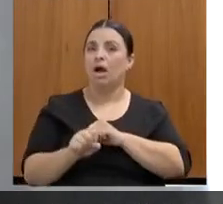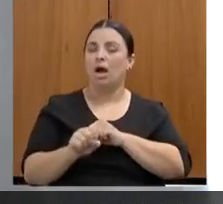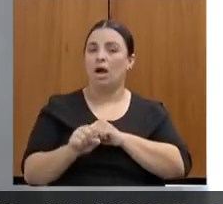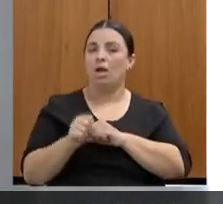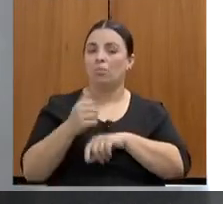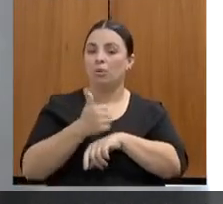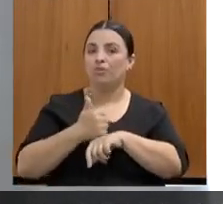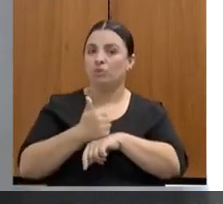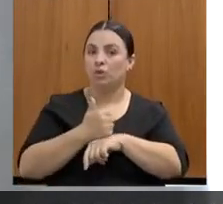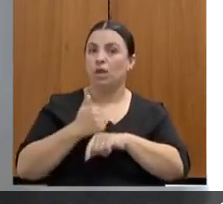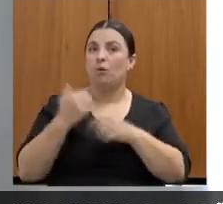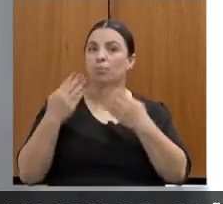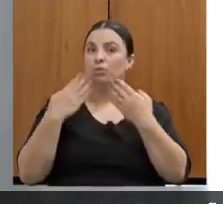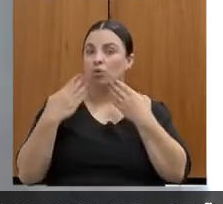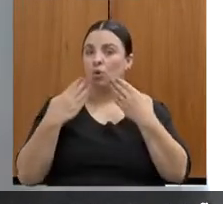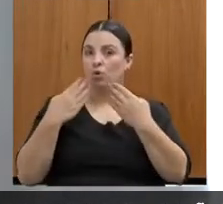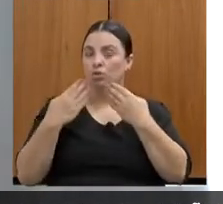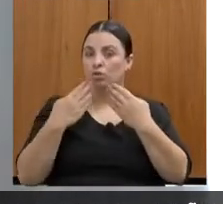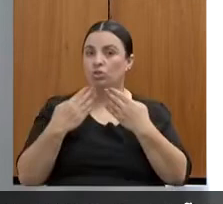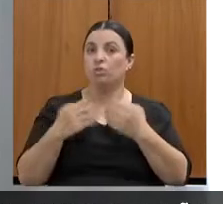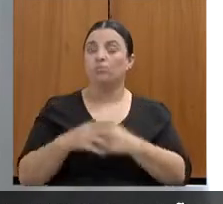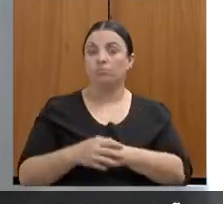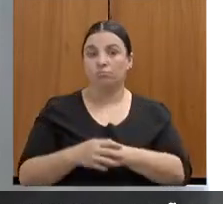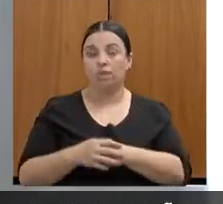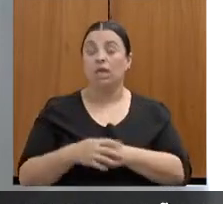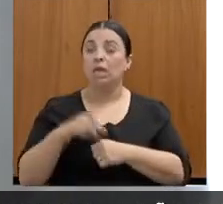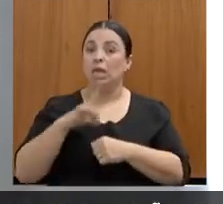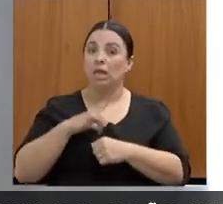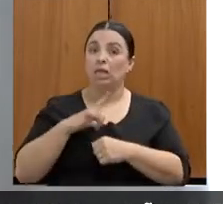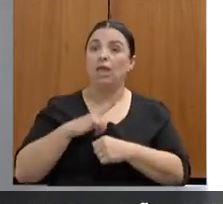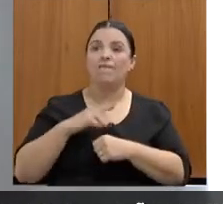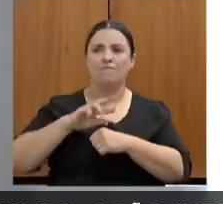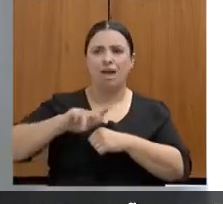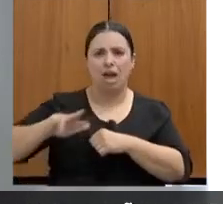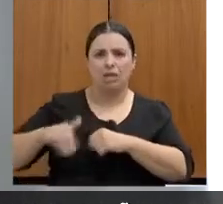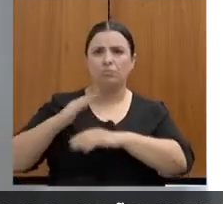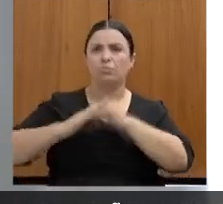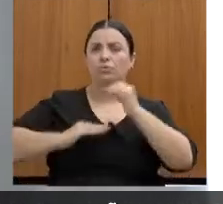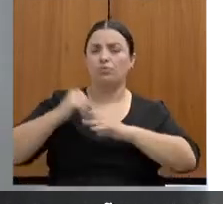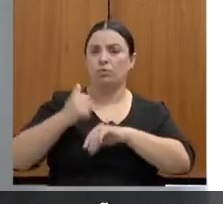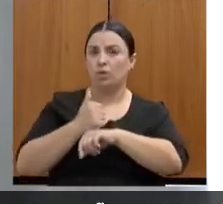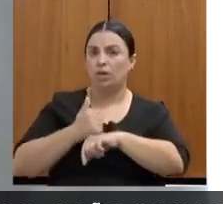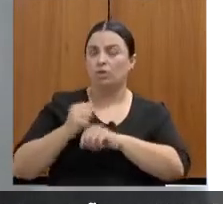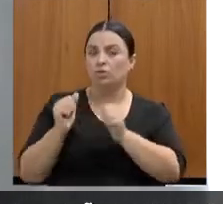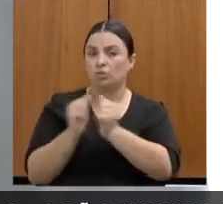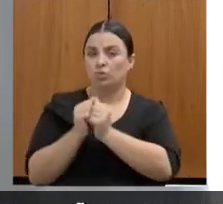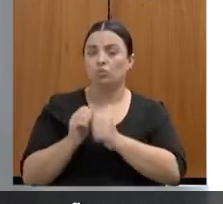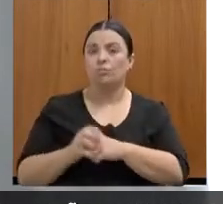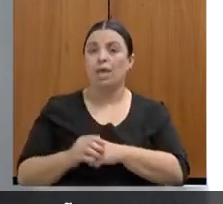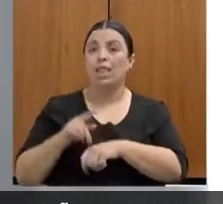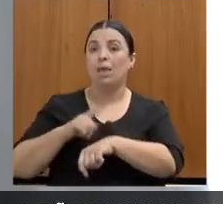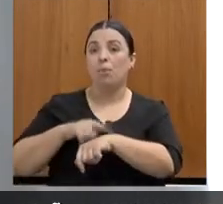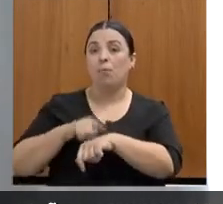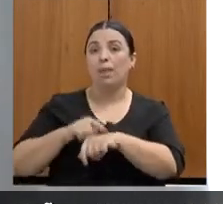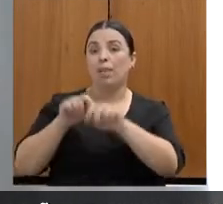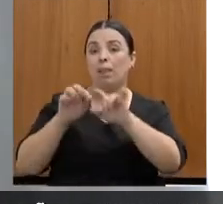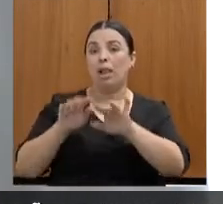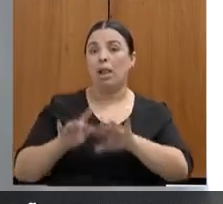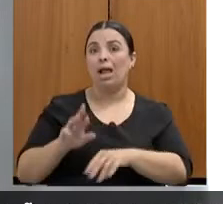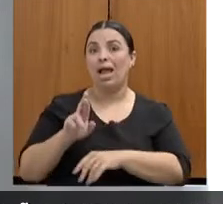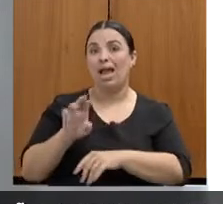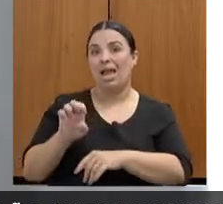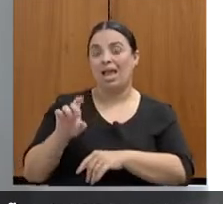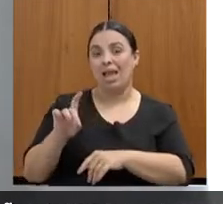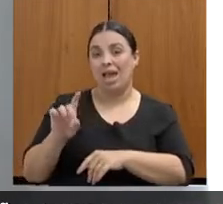que faz esse atendimento multidisciplinar. e, ao fazer o REDS, ela já está sendo ouvida para poder